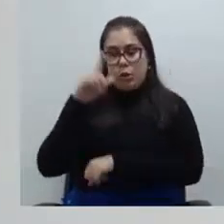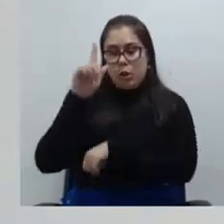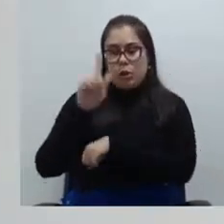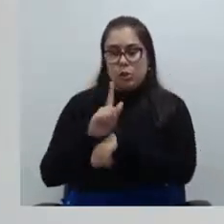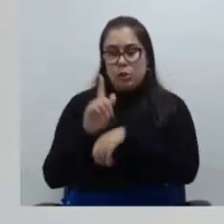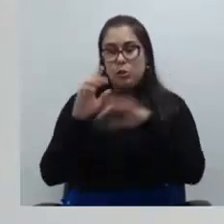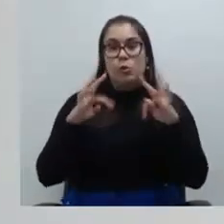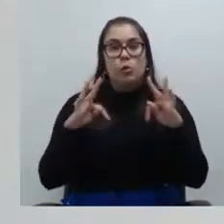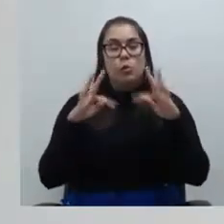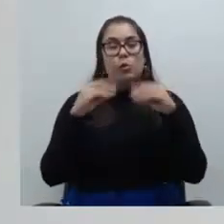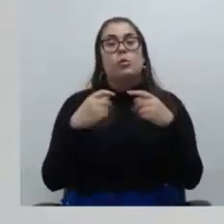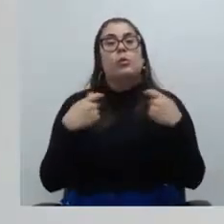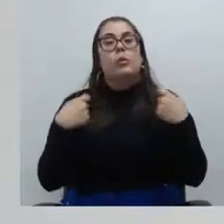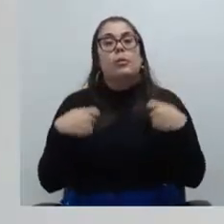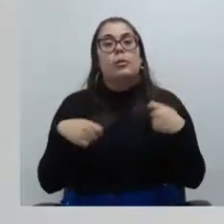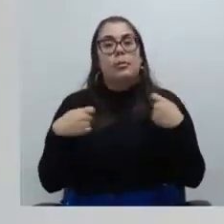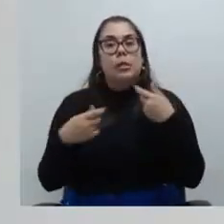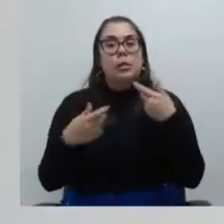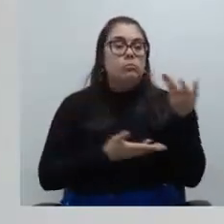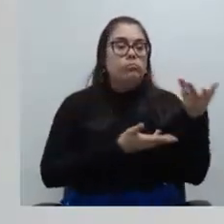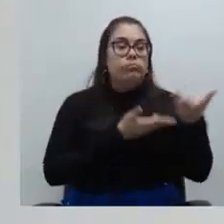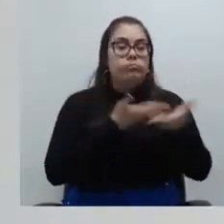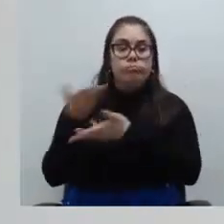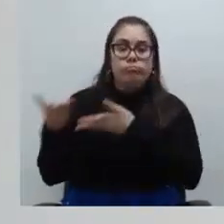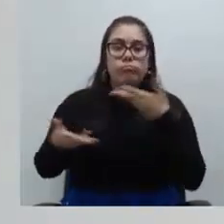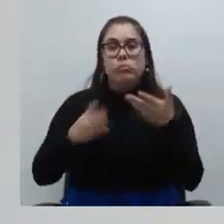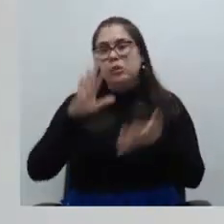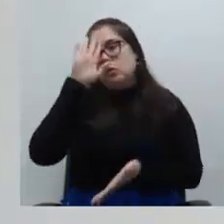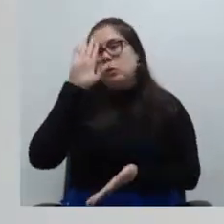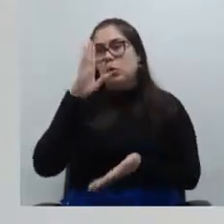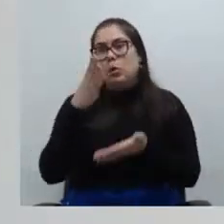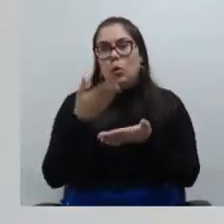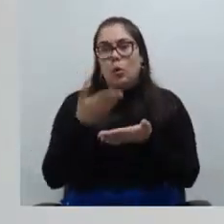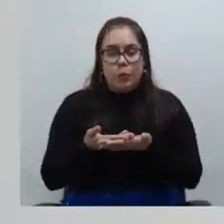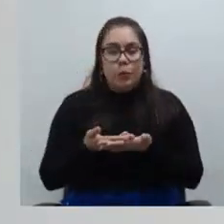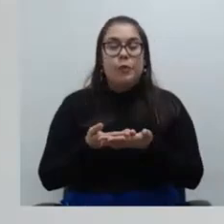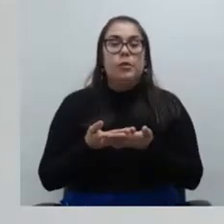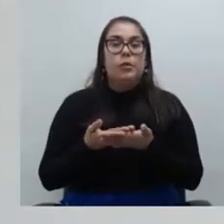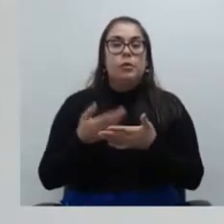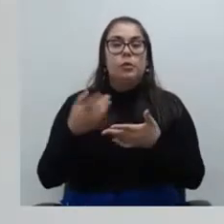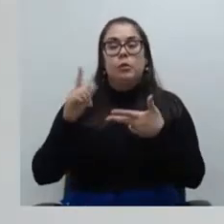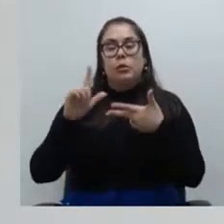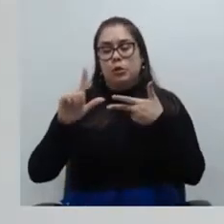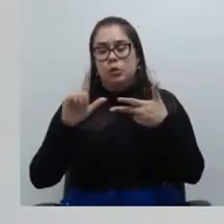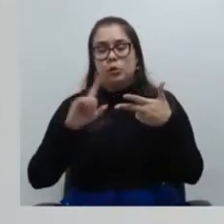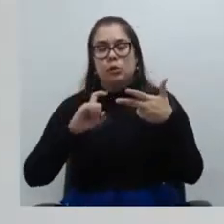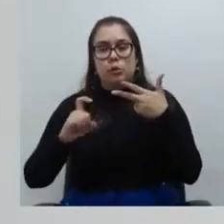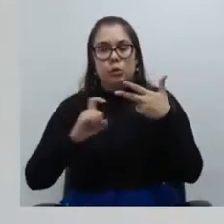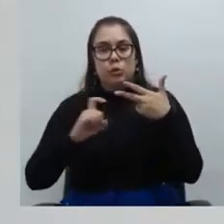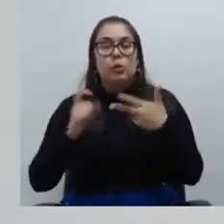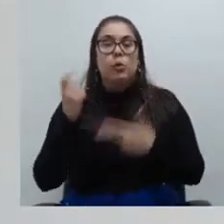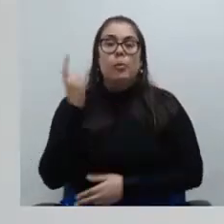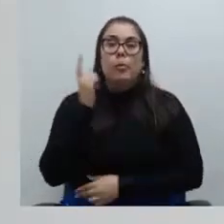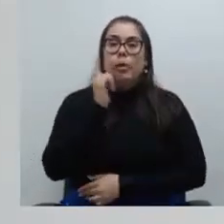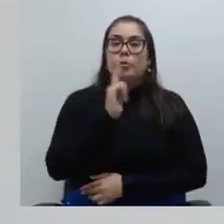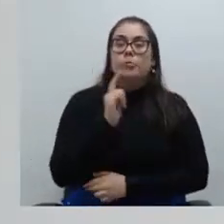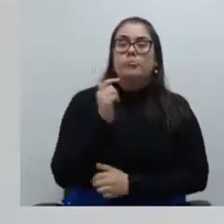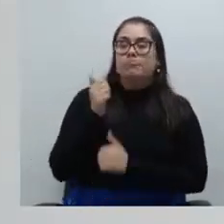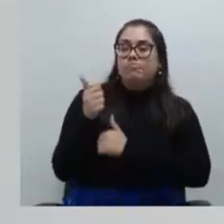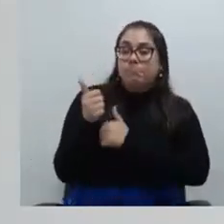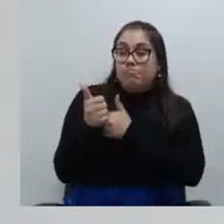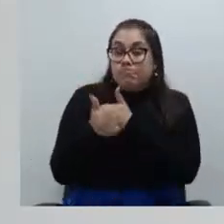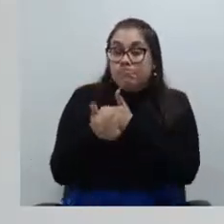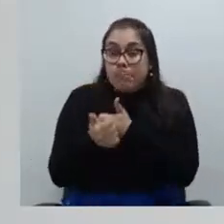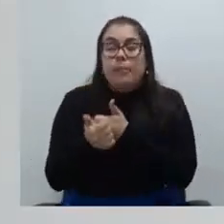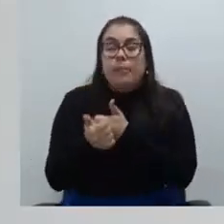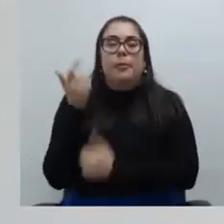como um todo precisa estabelecer uma relação de confiança com o Executivo com o Legislativo uma relação de proximidade